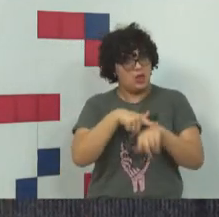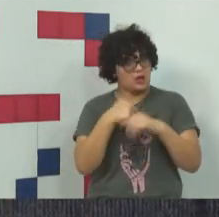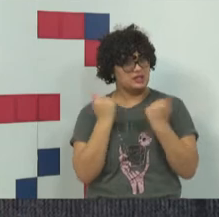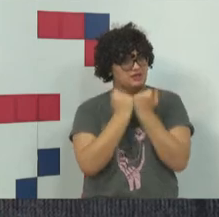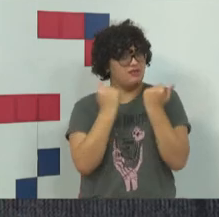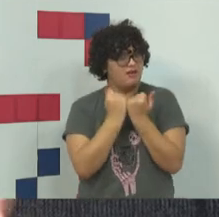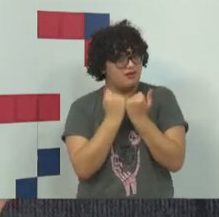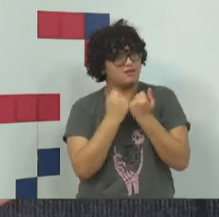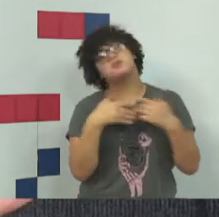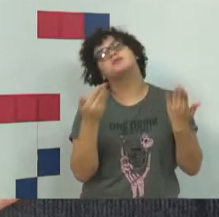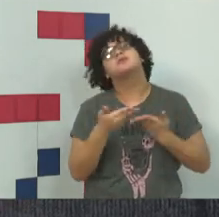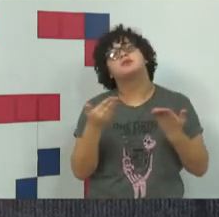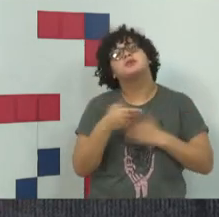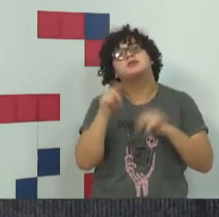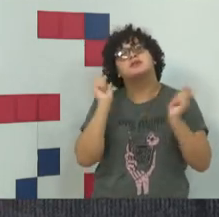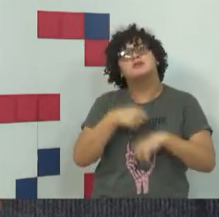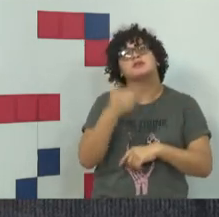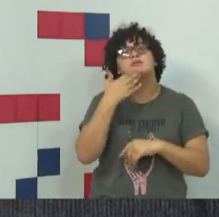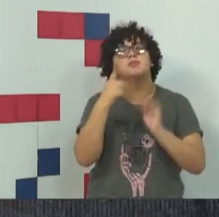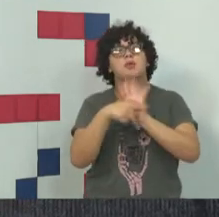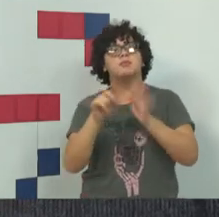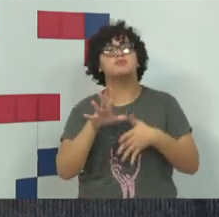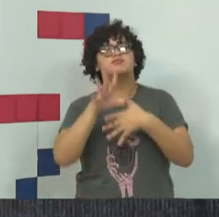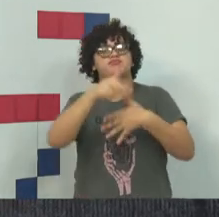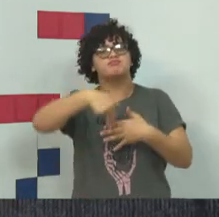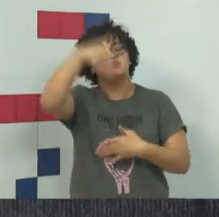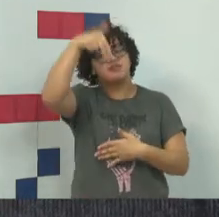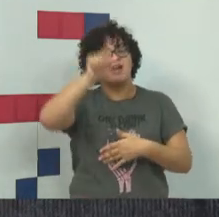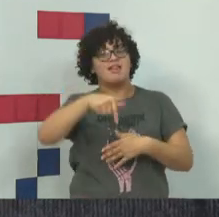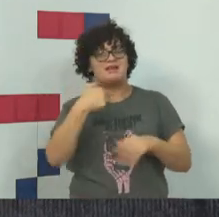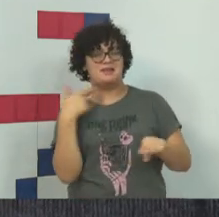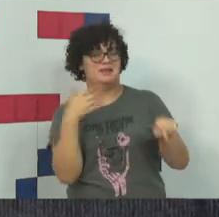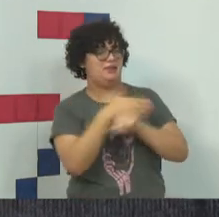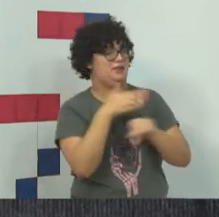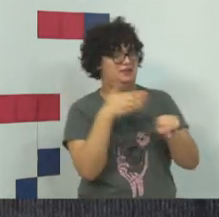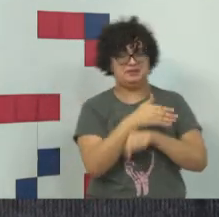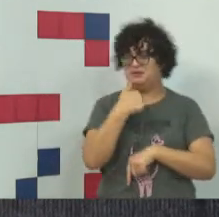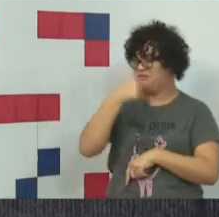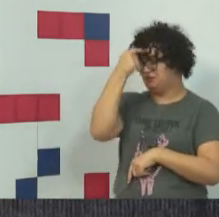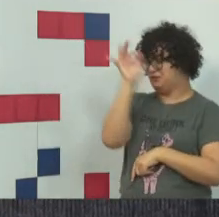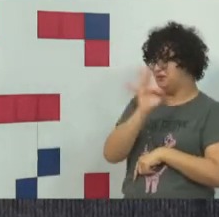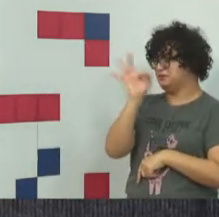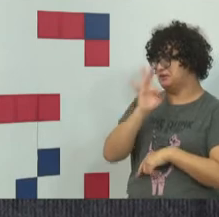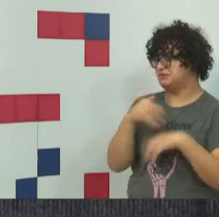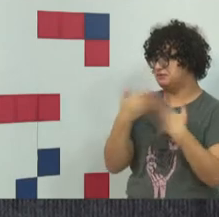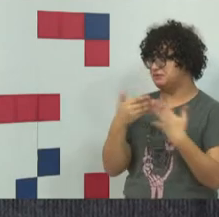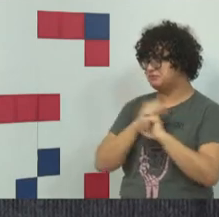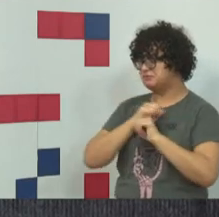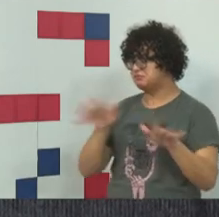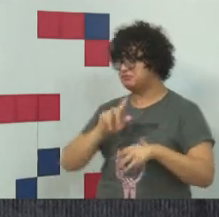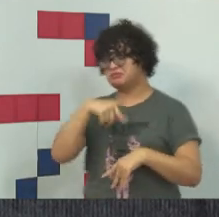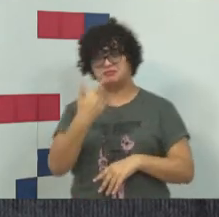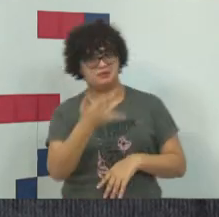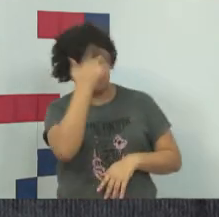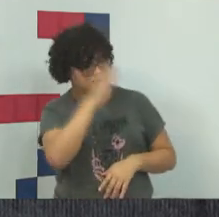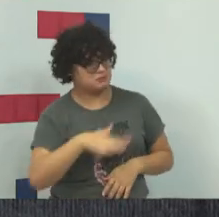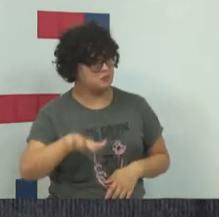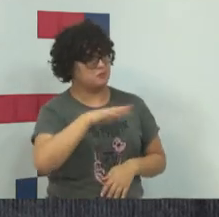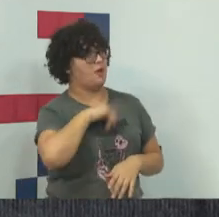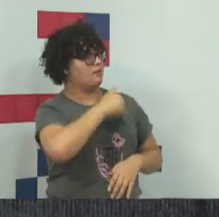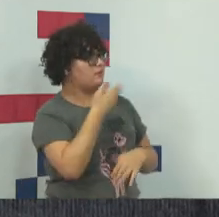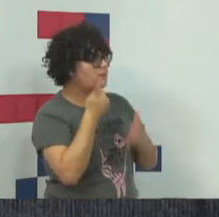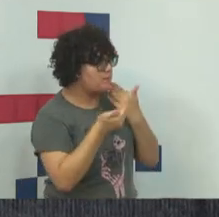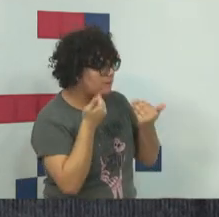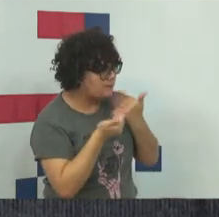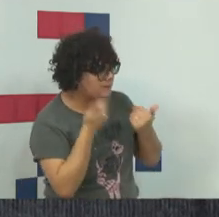de uma soberania, da soberania norte-americana, vai para a academia, passa pelo mercado e cai no gosto da humanidade toda. Hoje nós